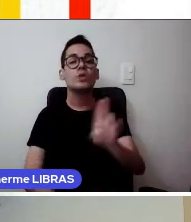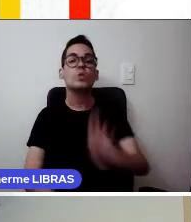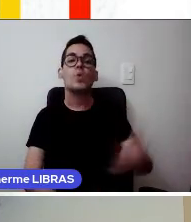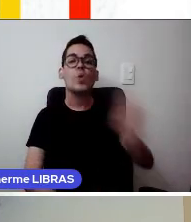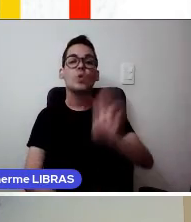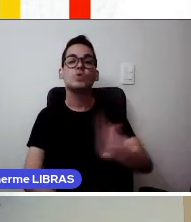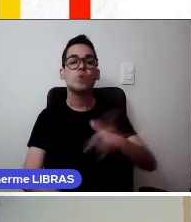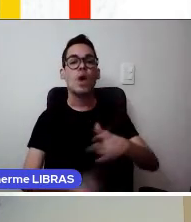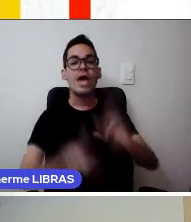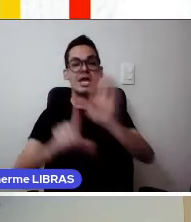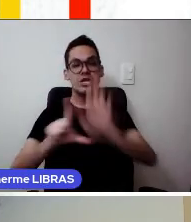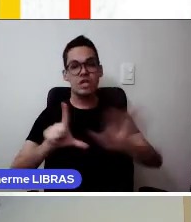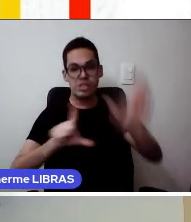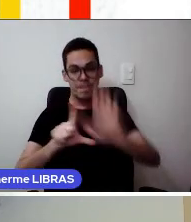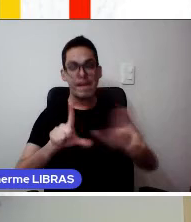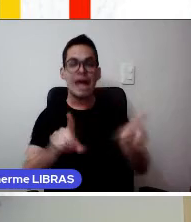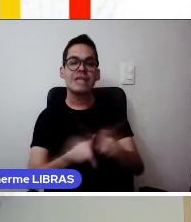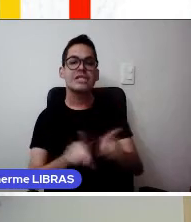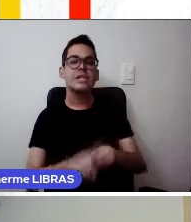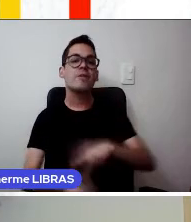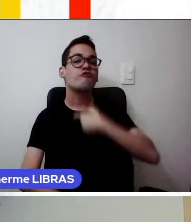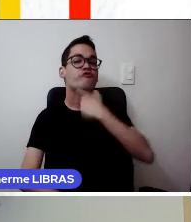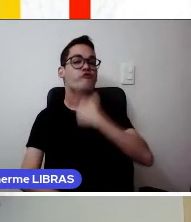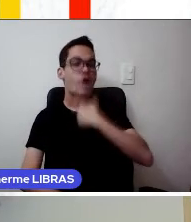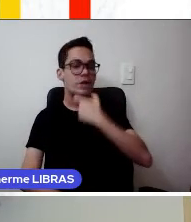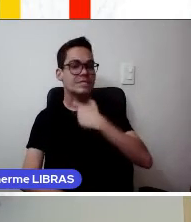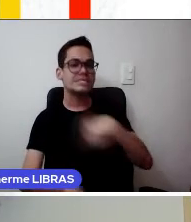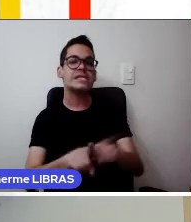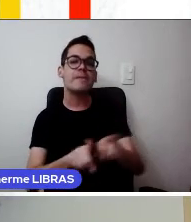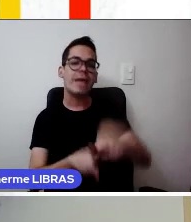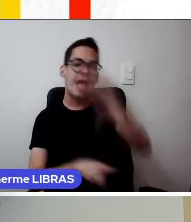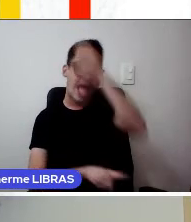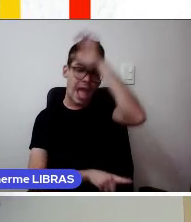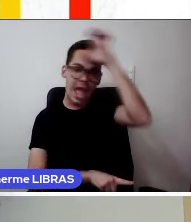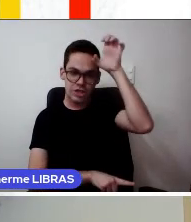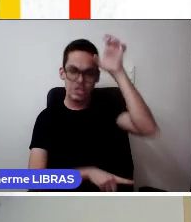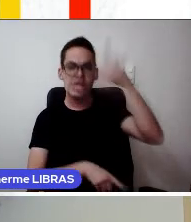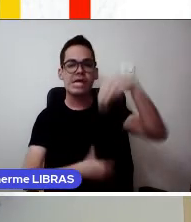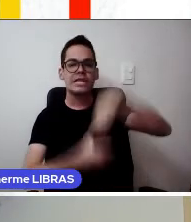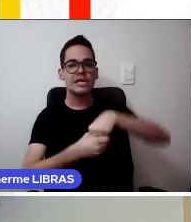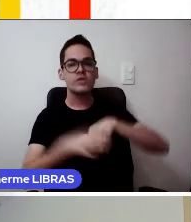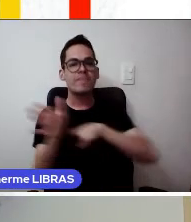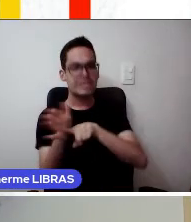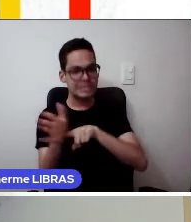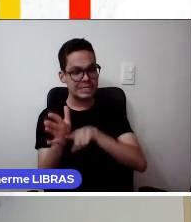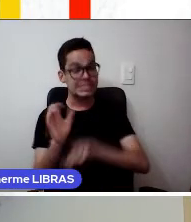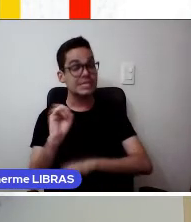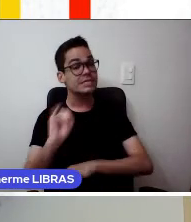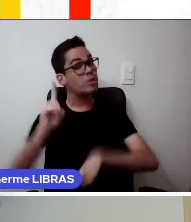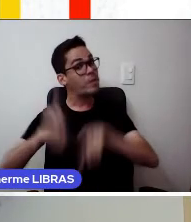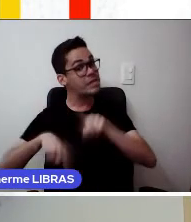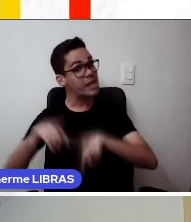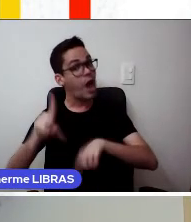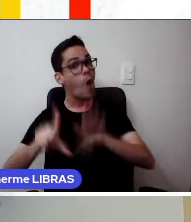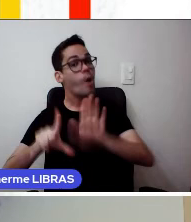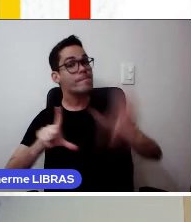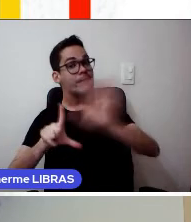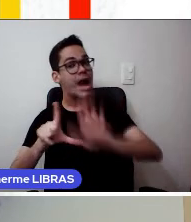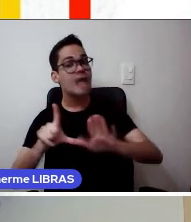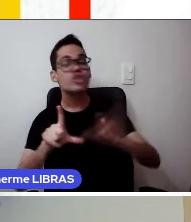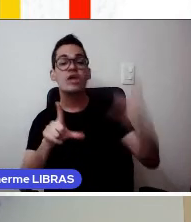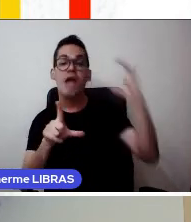terceiros e a ética na pesquisa, o portal pede que, se o material proposto utilizar imagens, áudios,